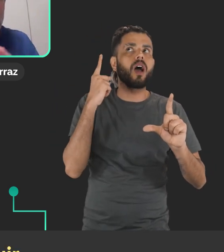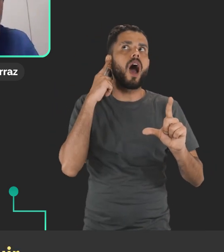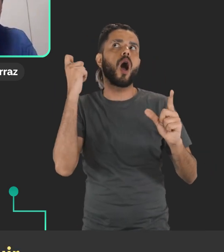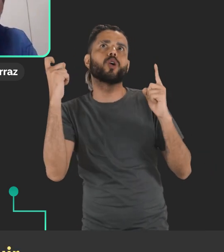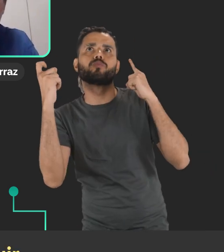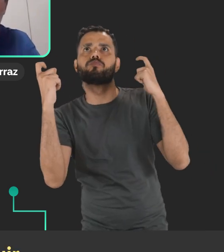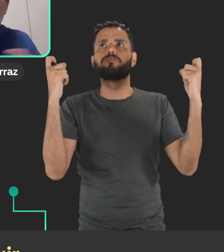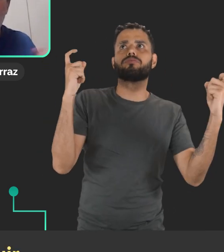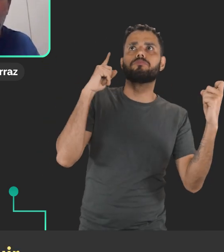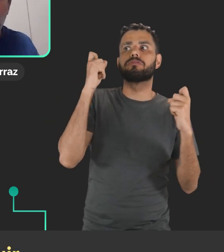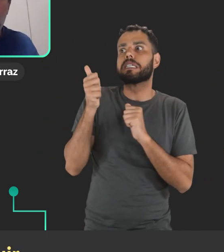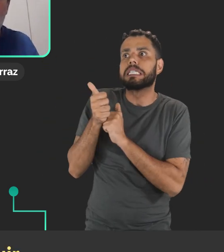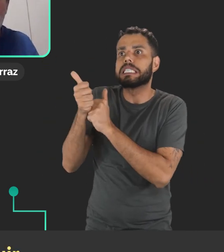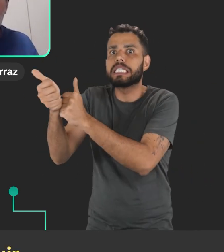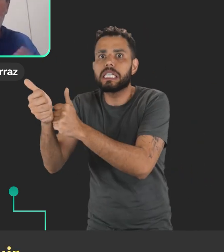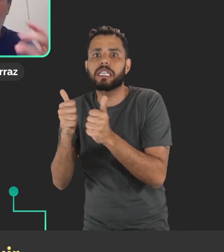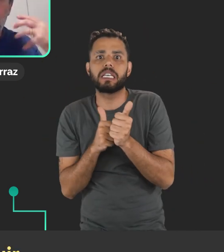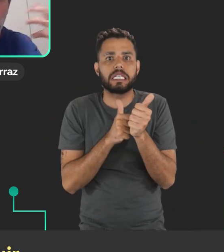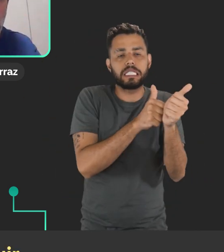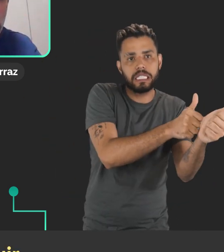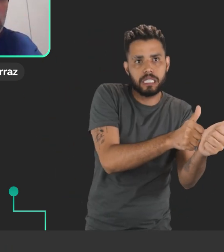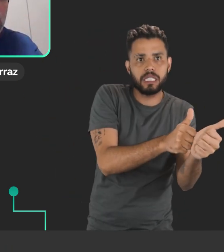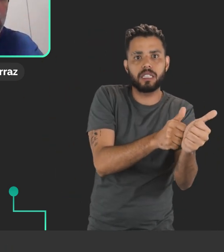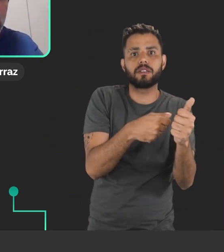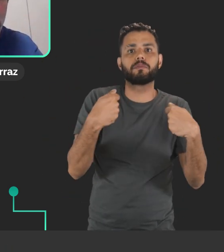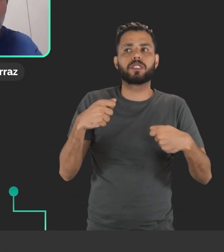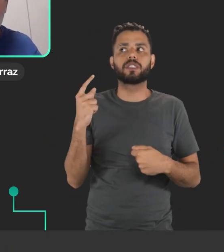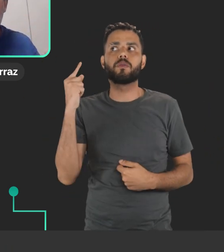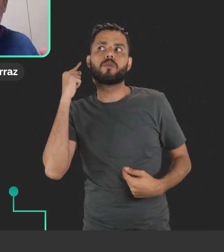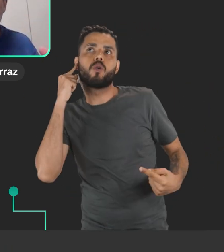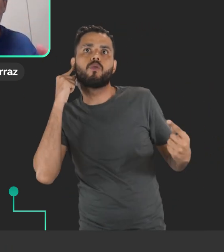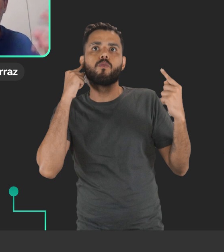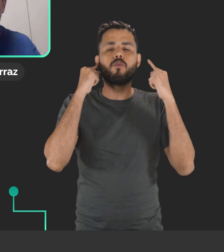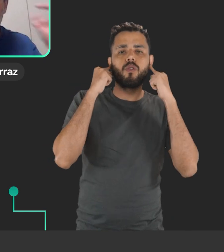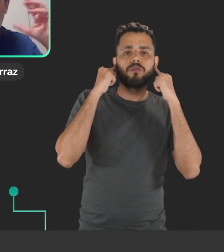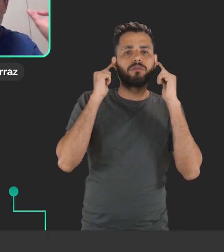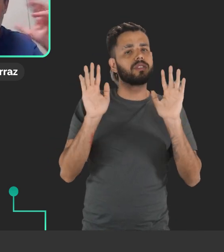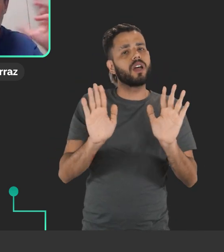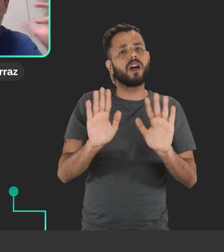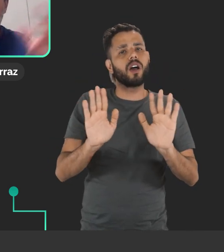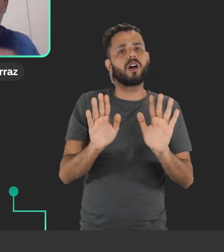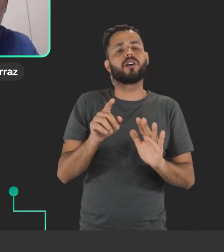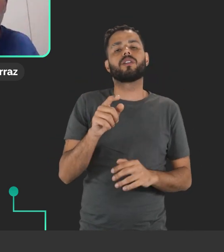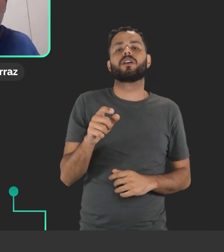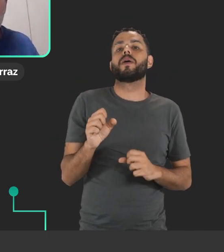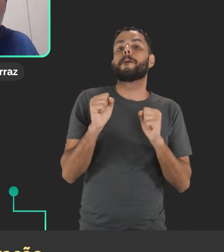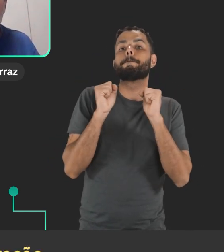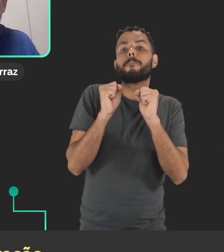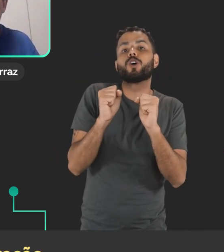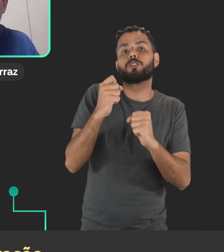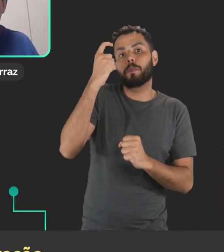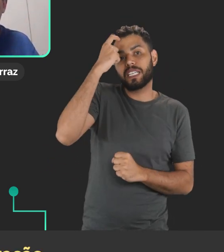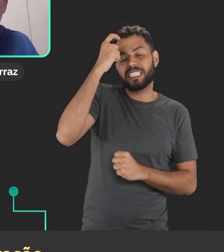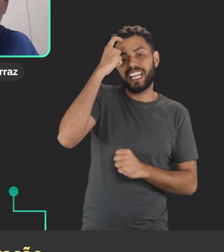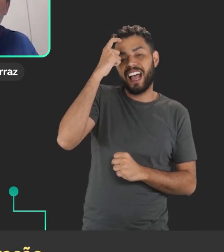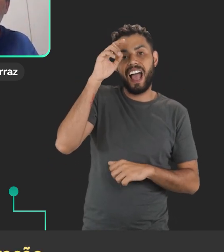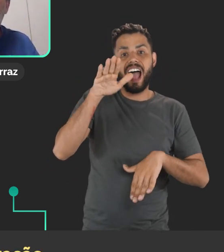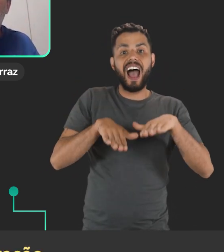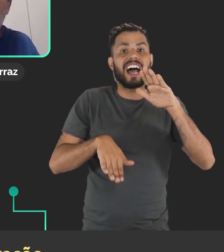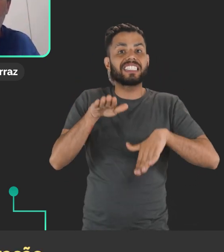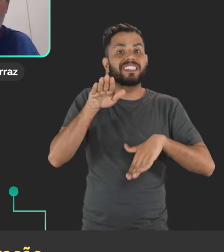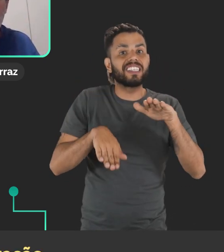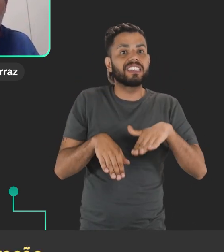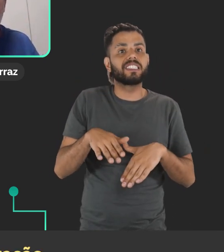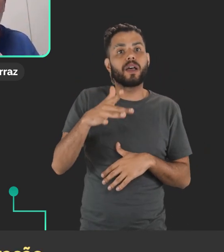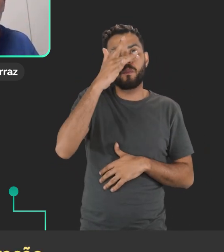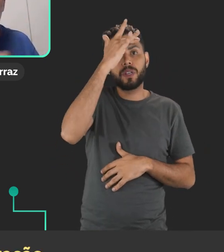a pessoa precisa seguir um determinado áudio, ela precisa do áudio nos dois lados, né, mas permitir que exista uma